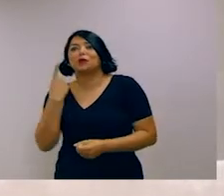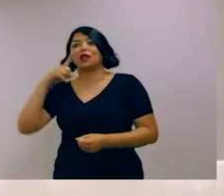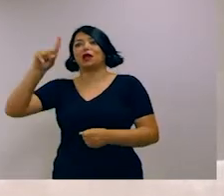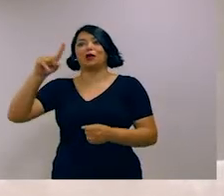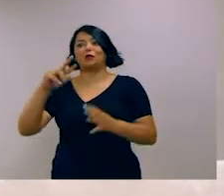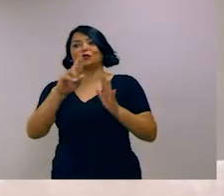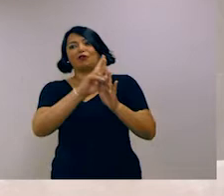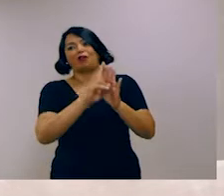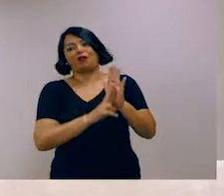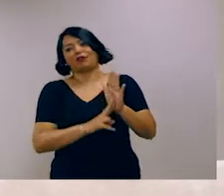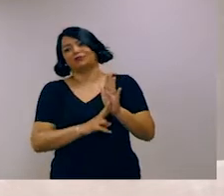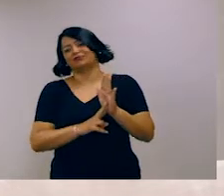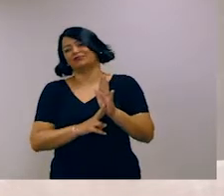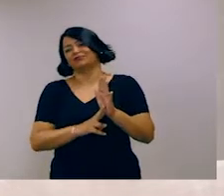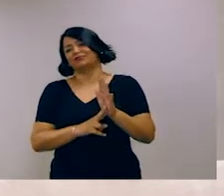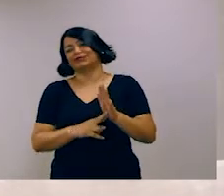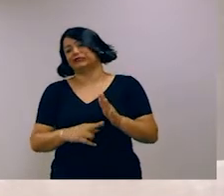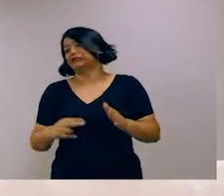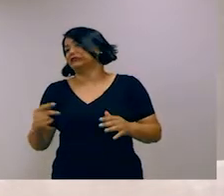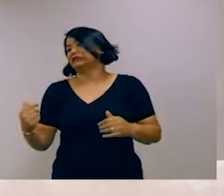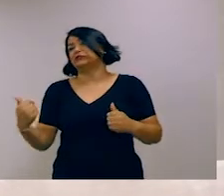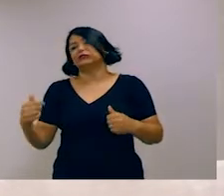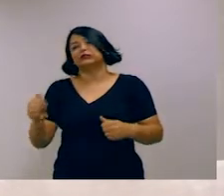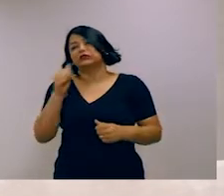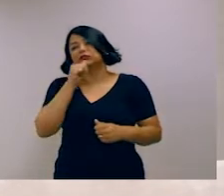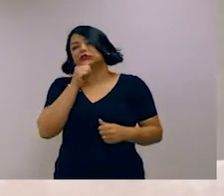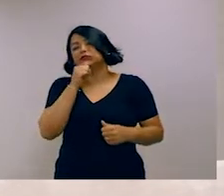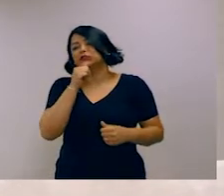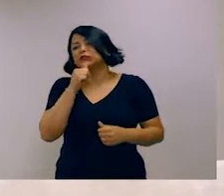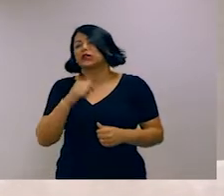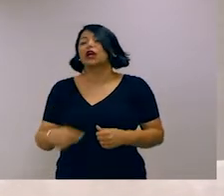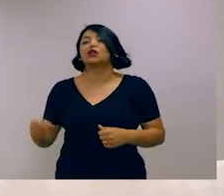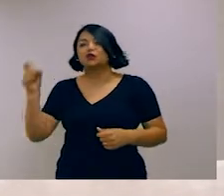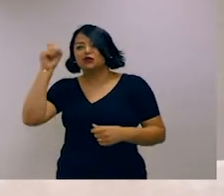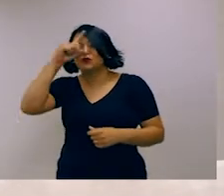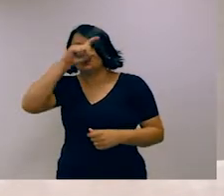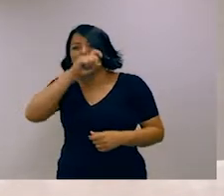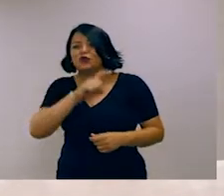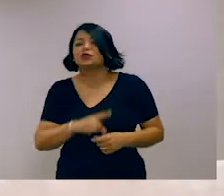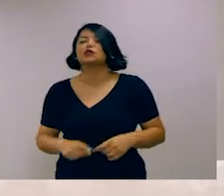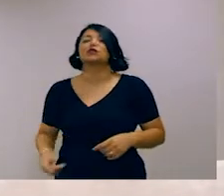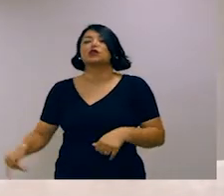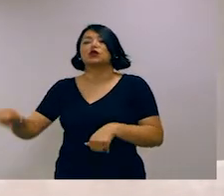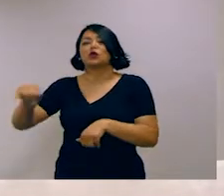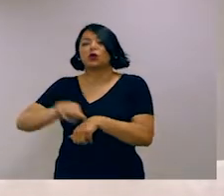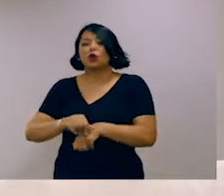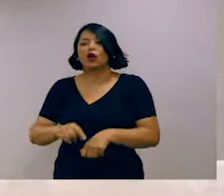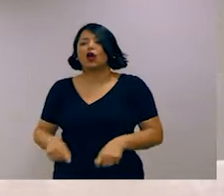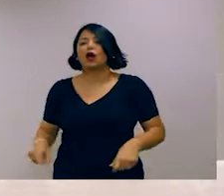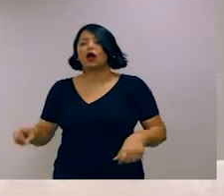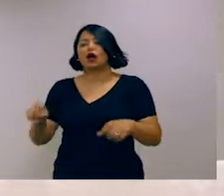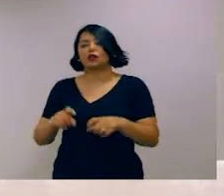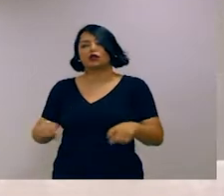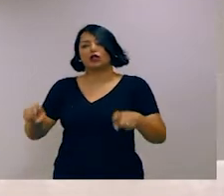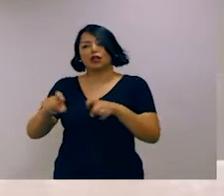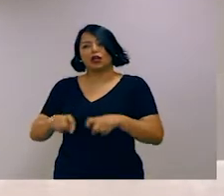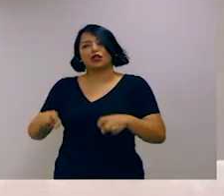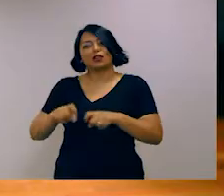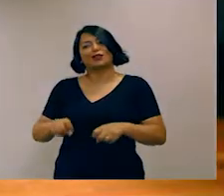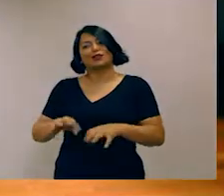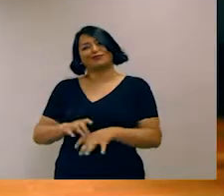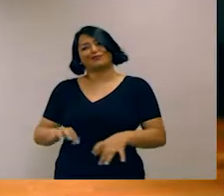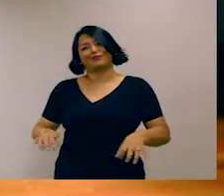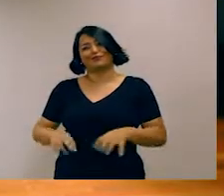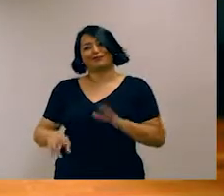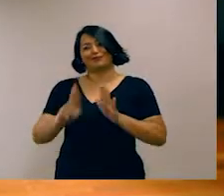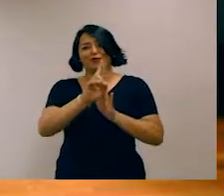se aproximou de bom senso. Bom senso é algo extremamente complexo de ser dimensionado e ser definido por meio de